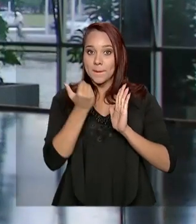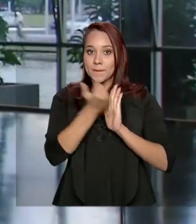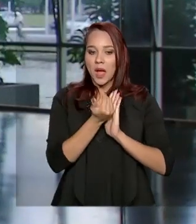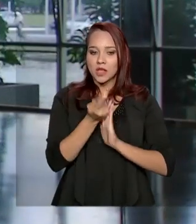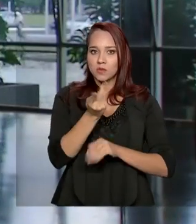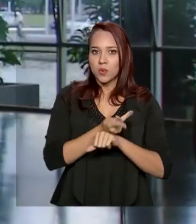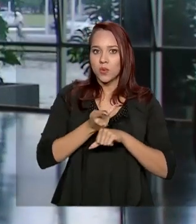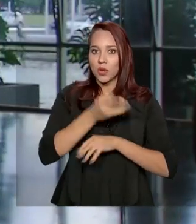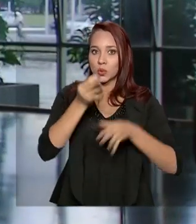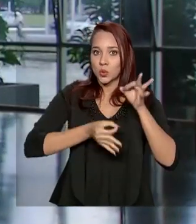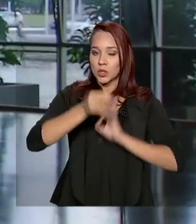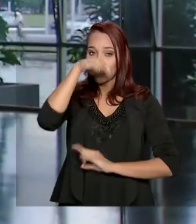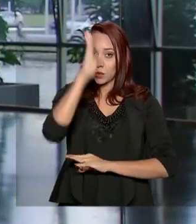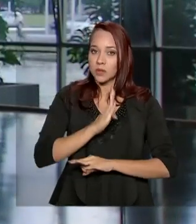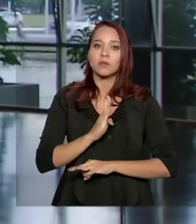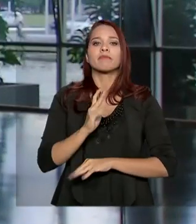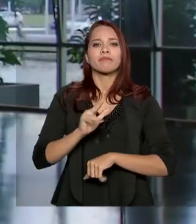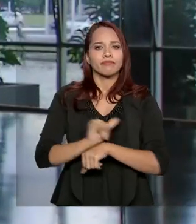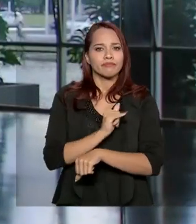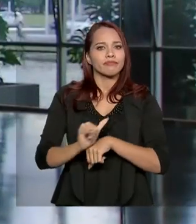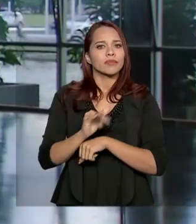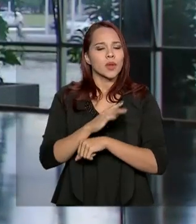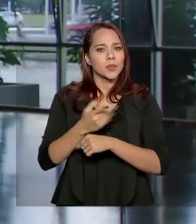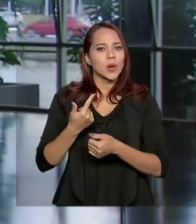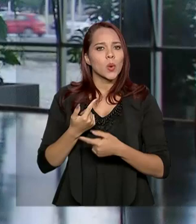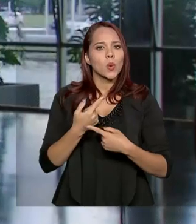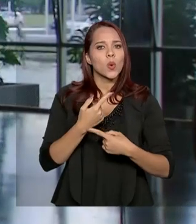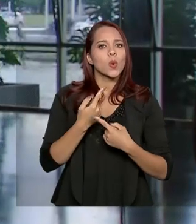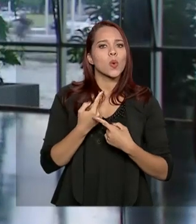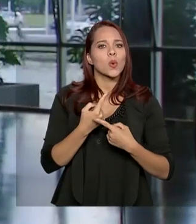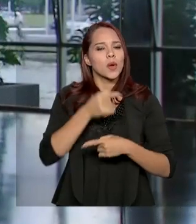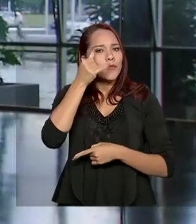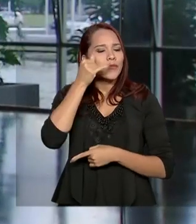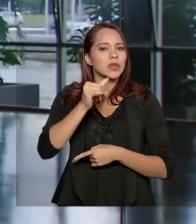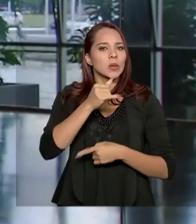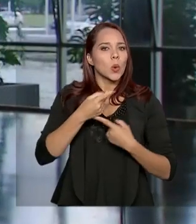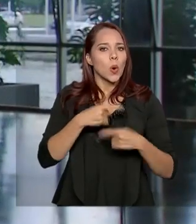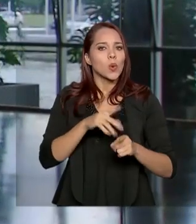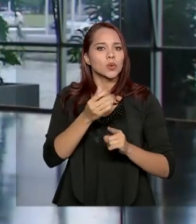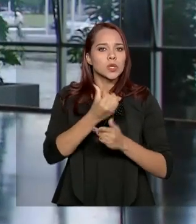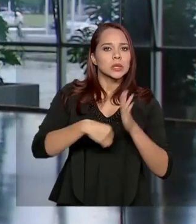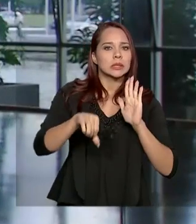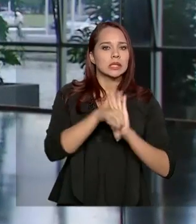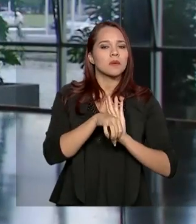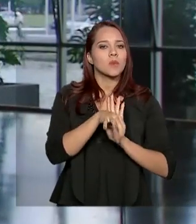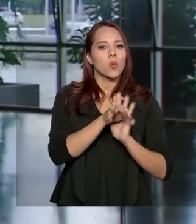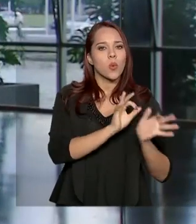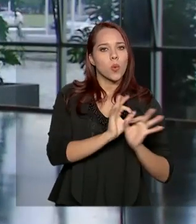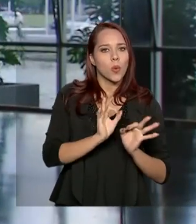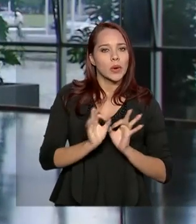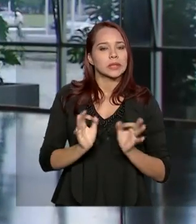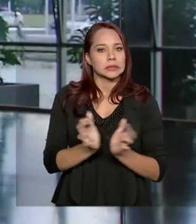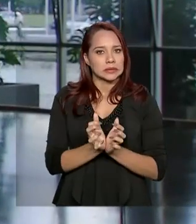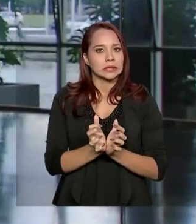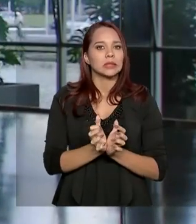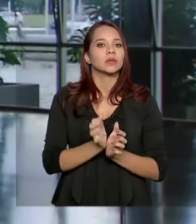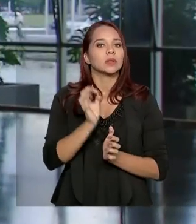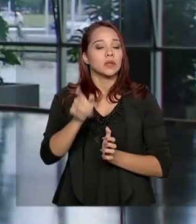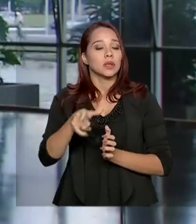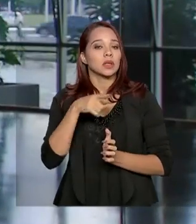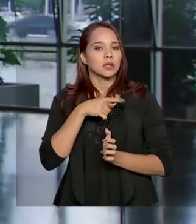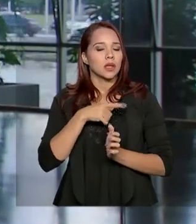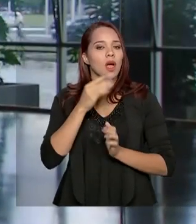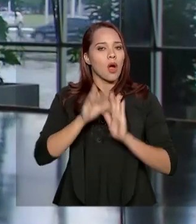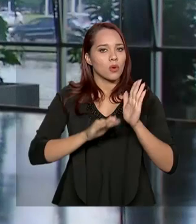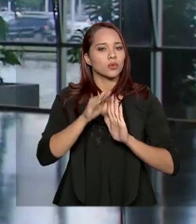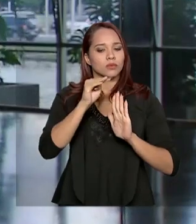Justiça do Brasil, ela é estratégica para o combate ao crime organizado e também a redução dos índices de criminalidade e segue algumas premissas.